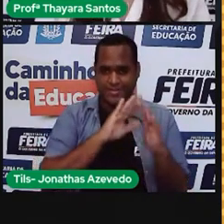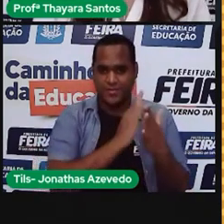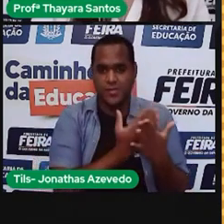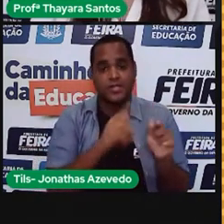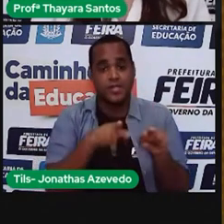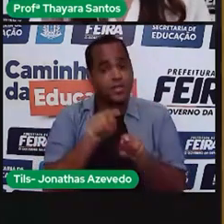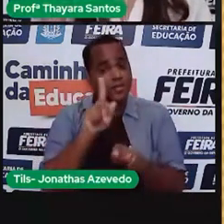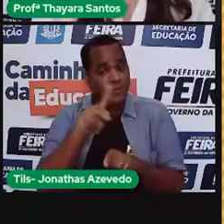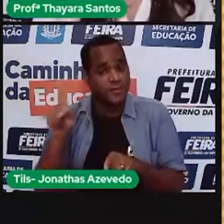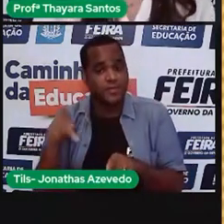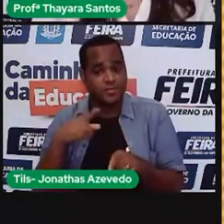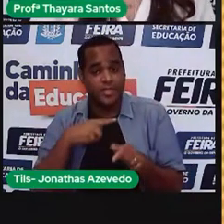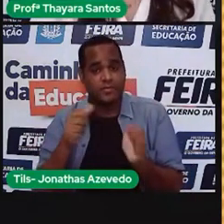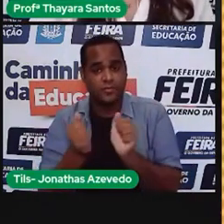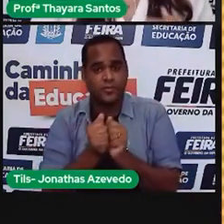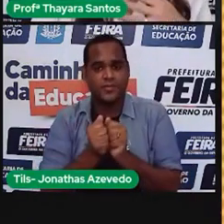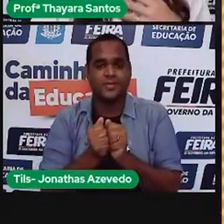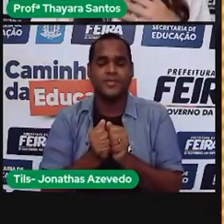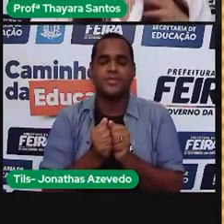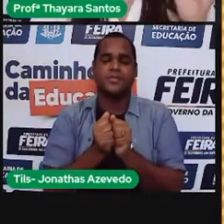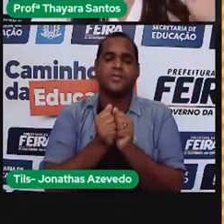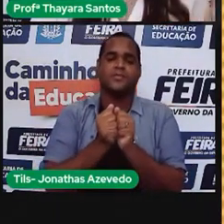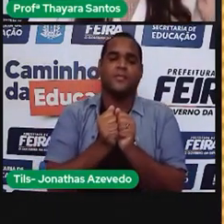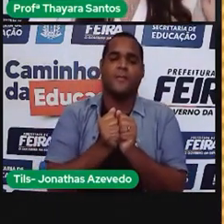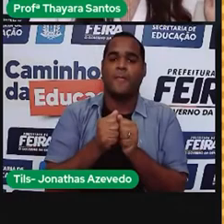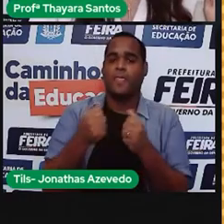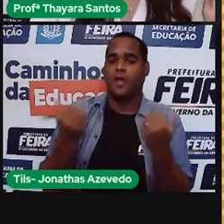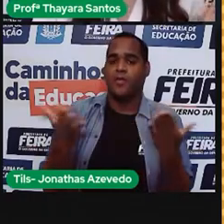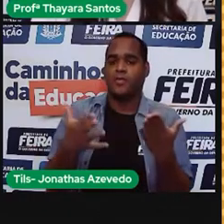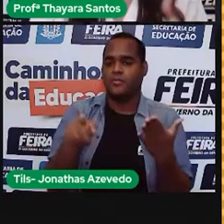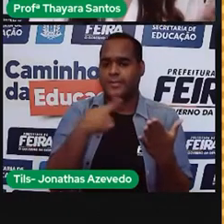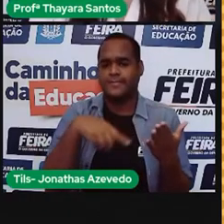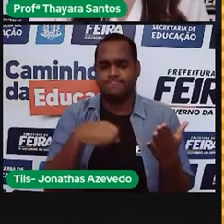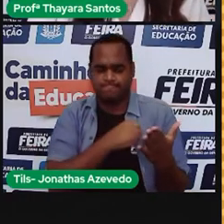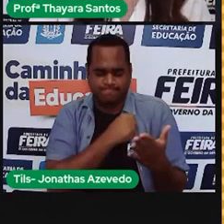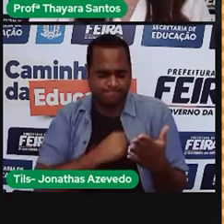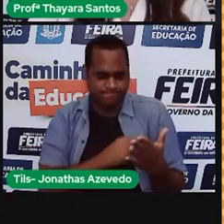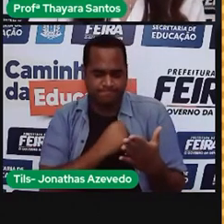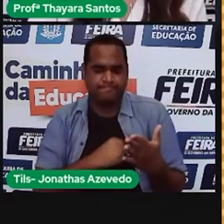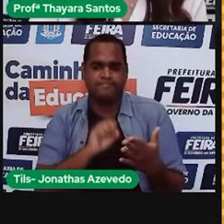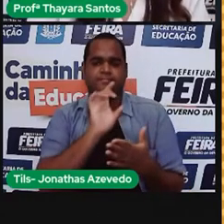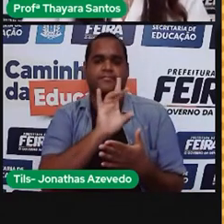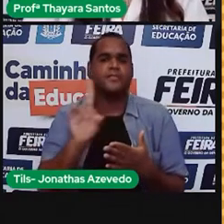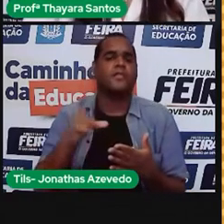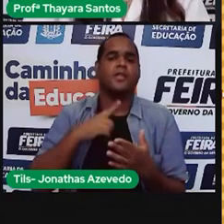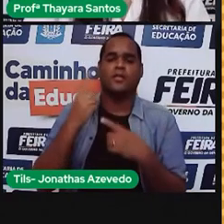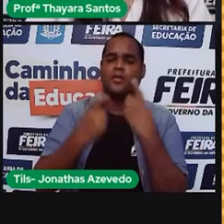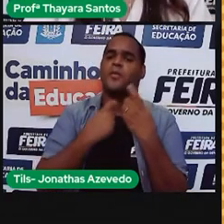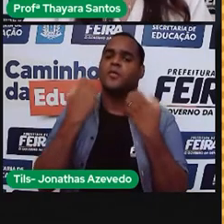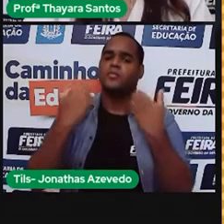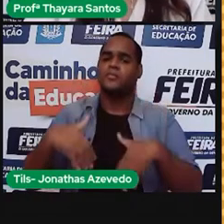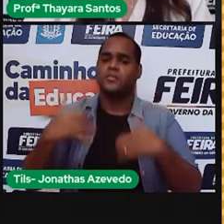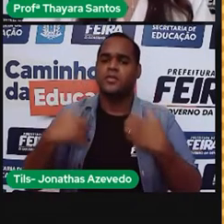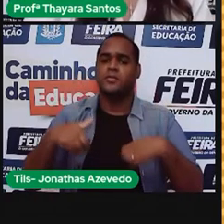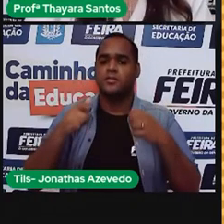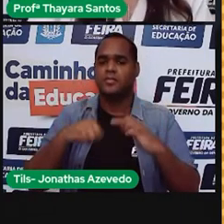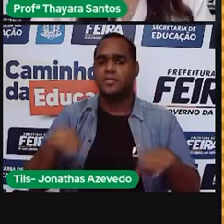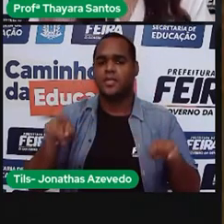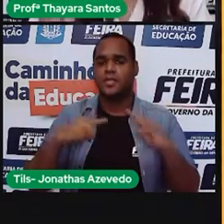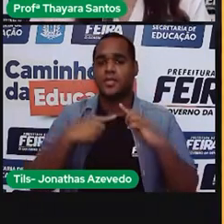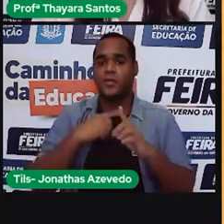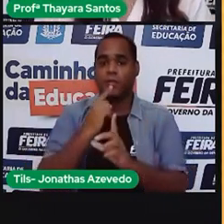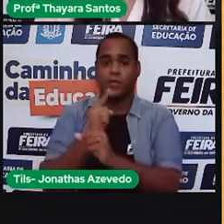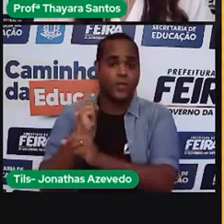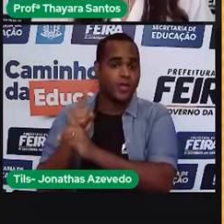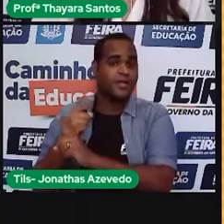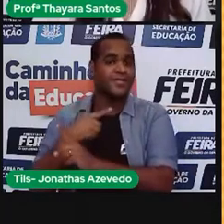professores. E eu vou ficar aqui morrendo de saudade de vocês, mas não se preocupem que semana que vem a gente tem um encontro marcado, a gente está